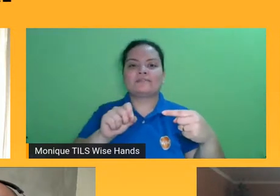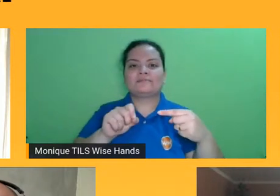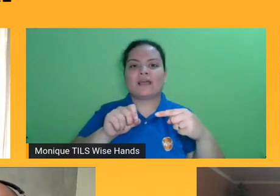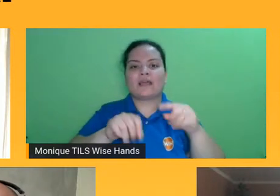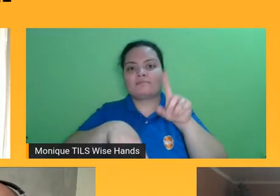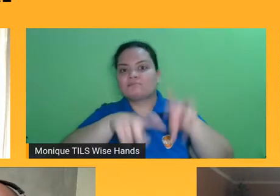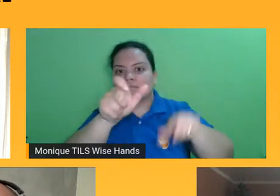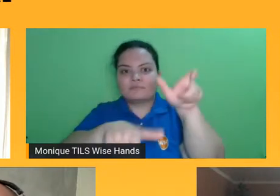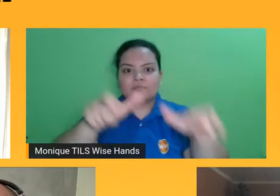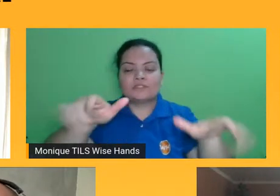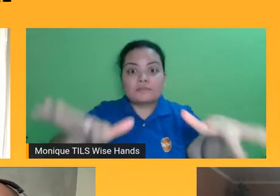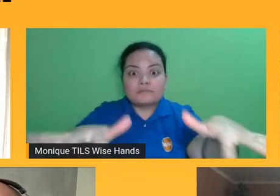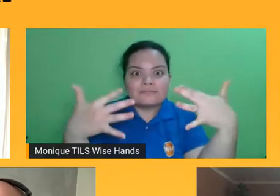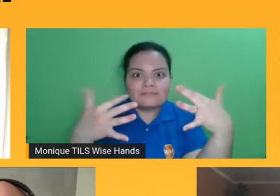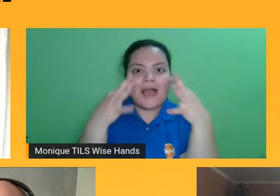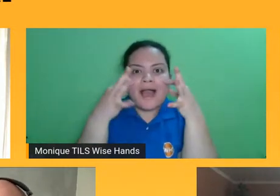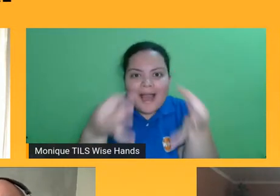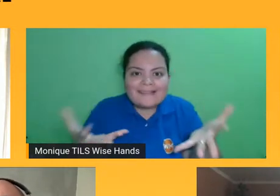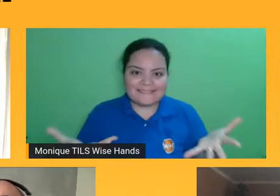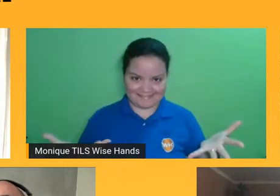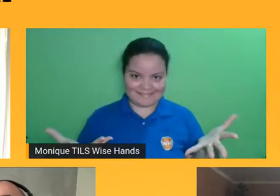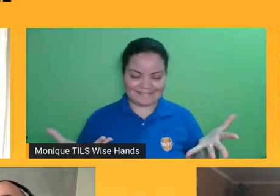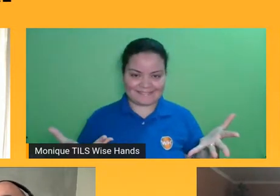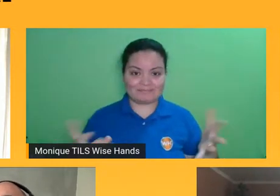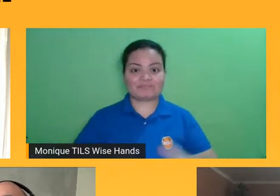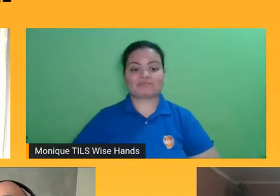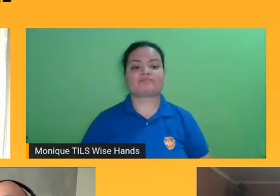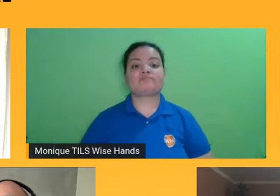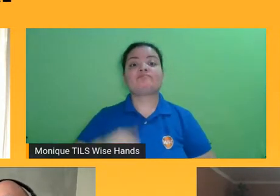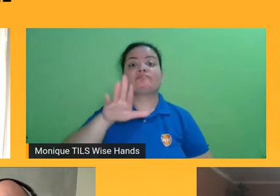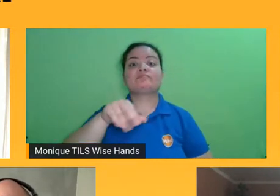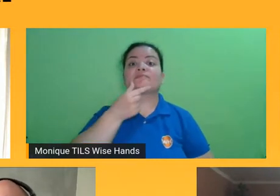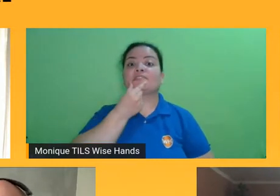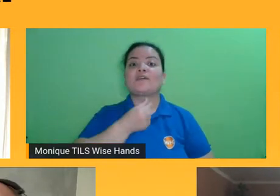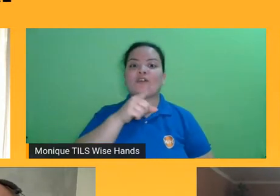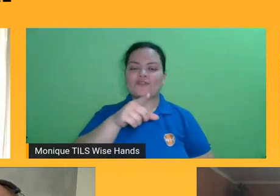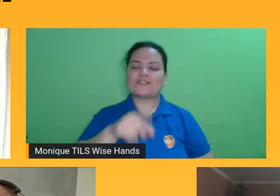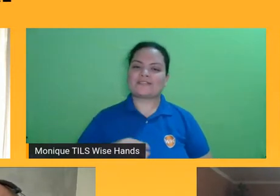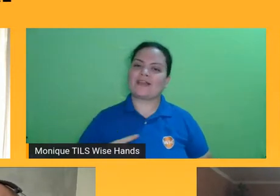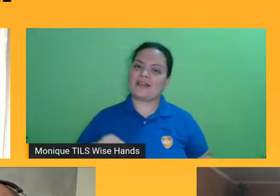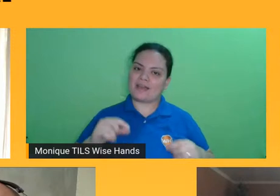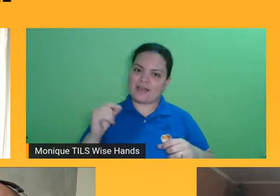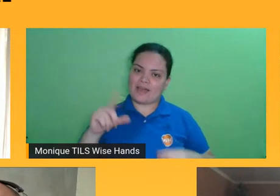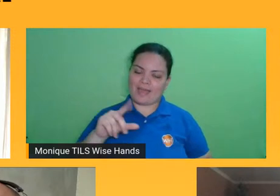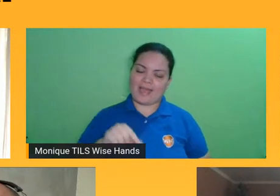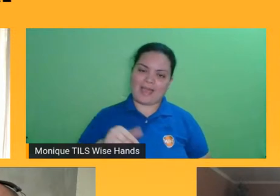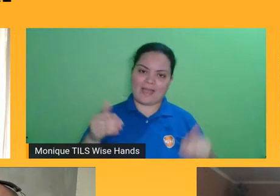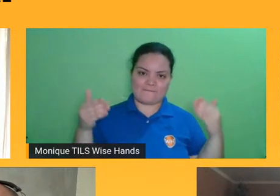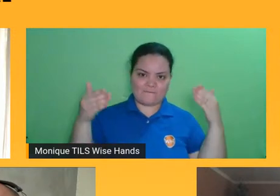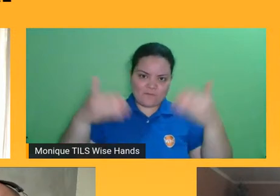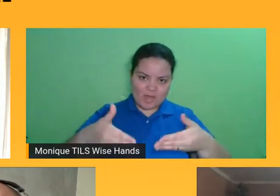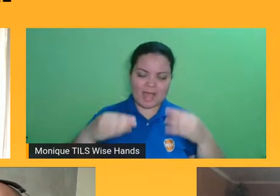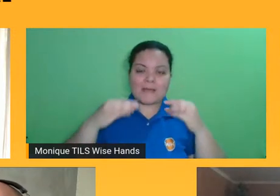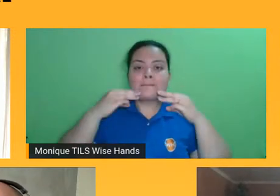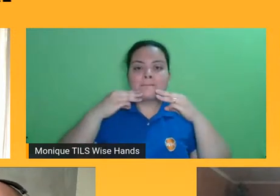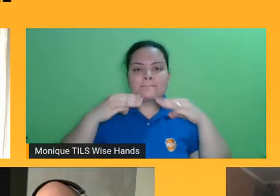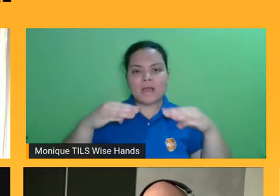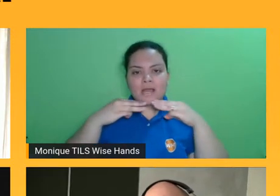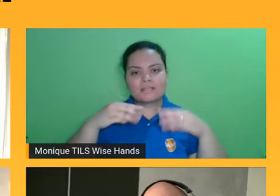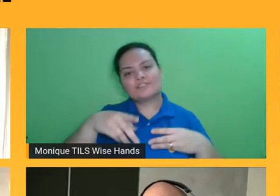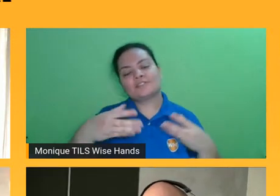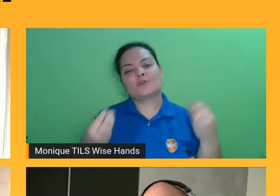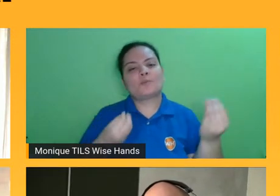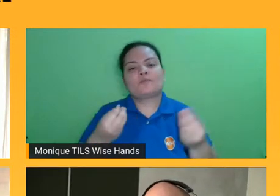hoje. Legal. Rafael, você que é especialista em marketing, como que você enxerga isso que a gente está falando